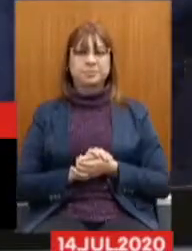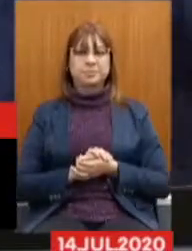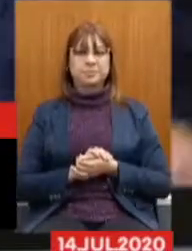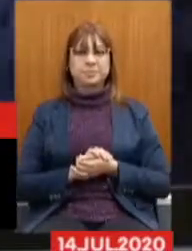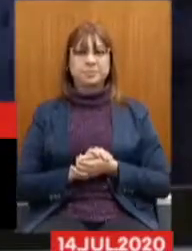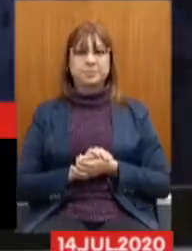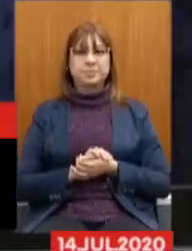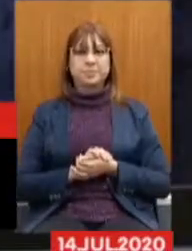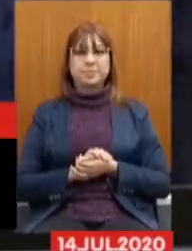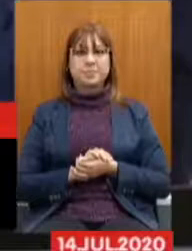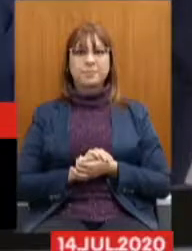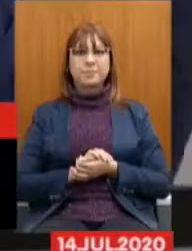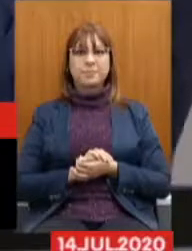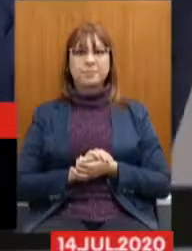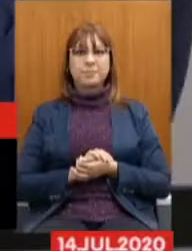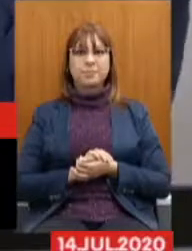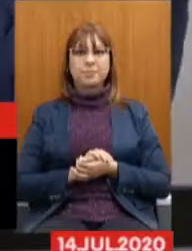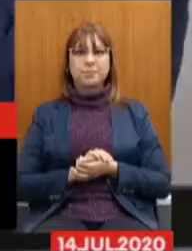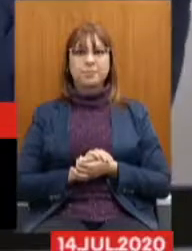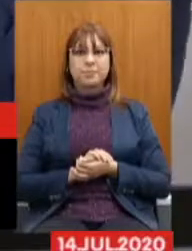Aí fica mais fácil.